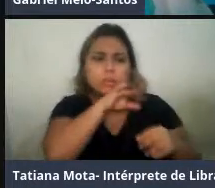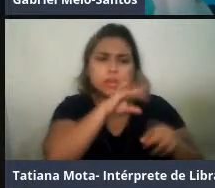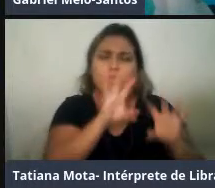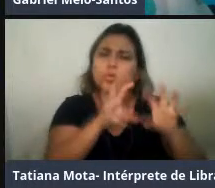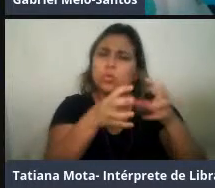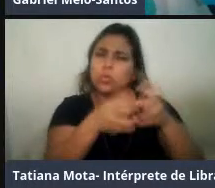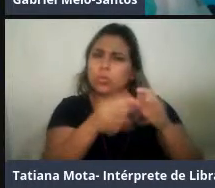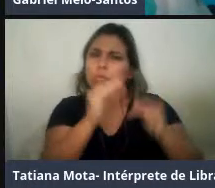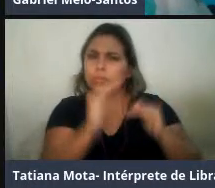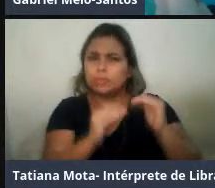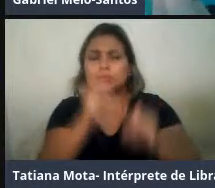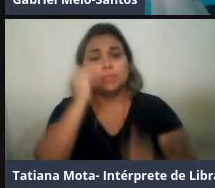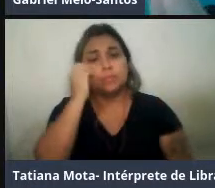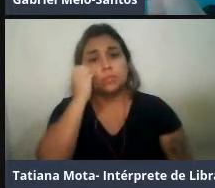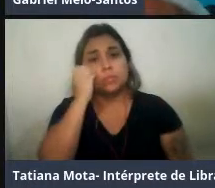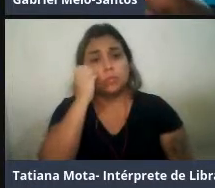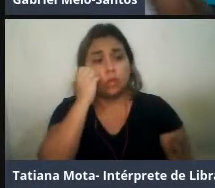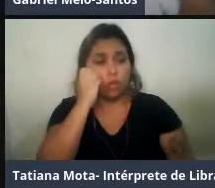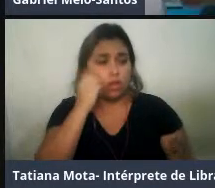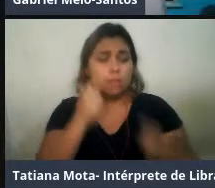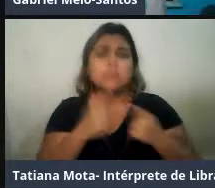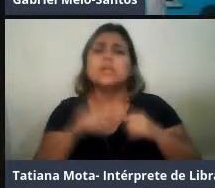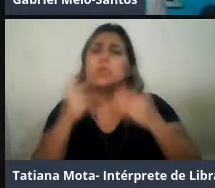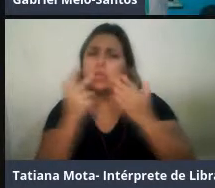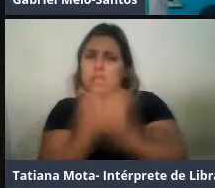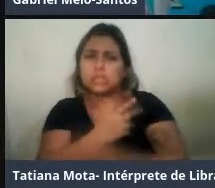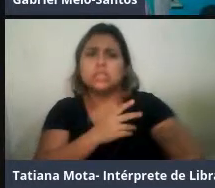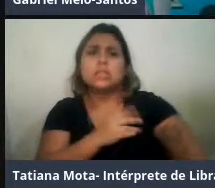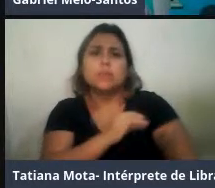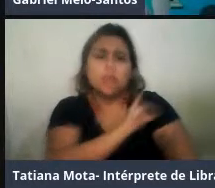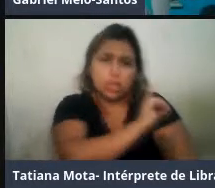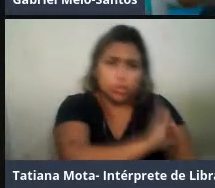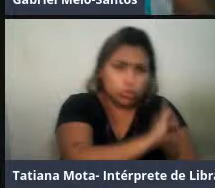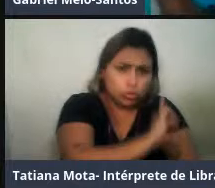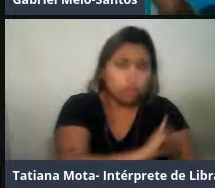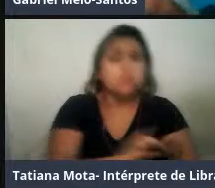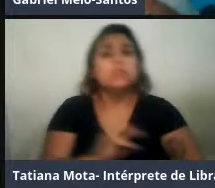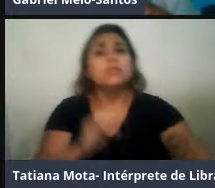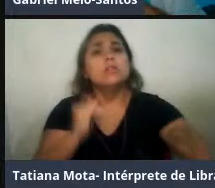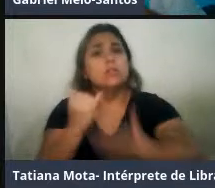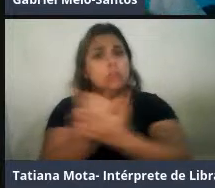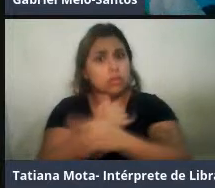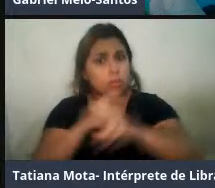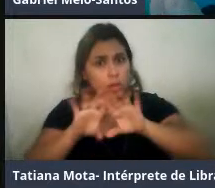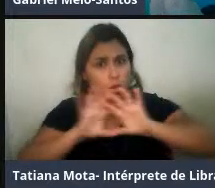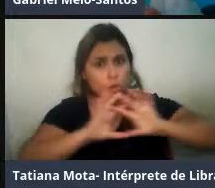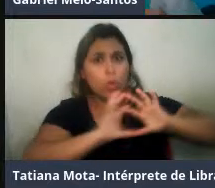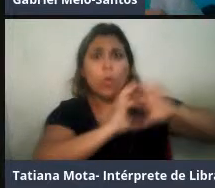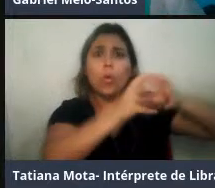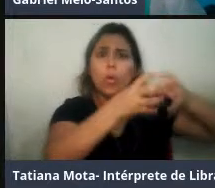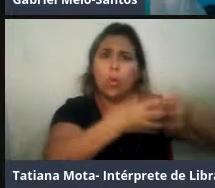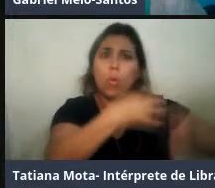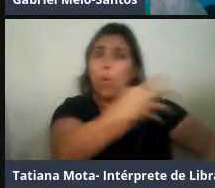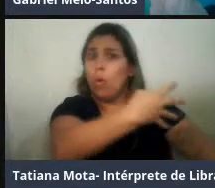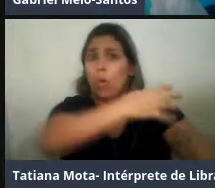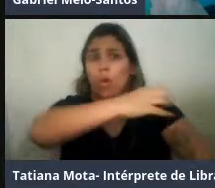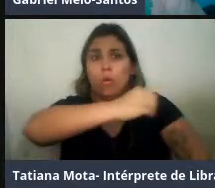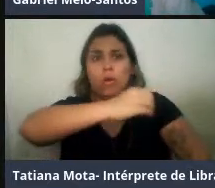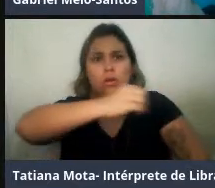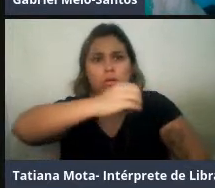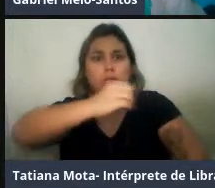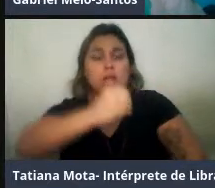mas tem alguns lugares ali no Rio de Janeiro, nessa região próxima para a Tica, eles formam grupos de até 400 animais, algo